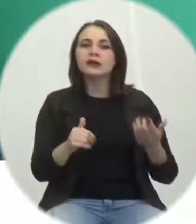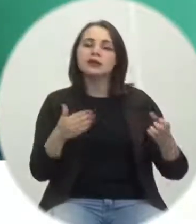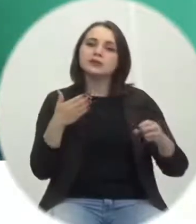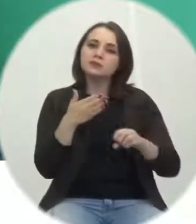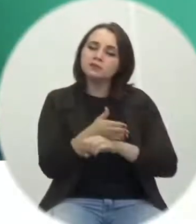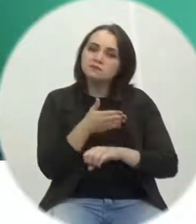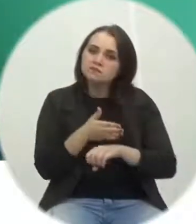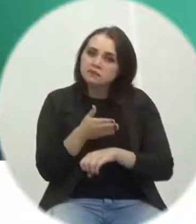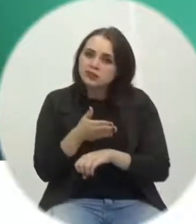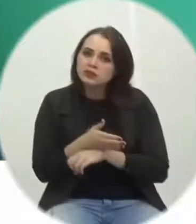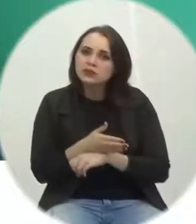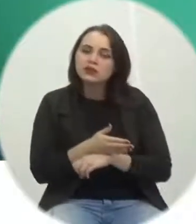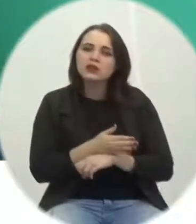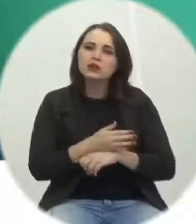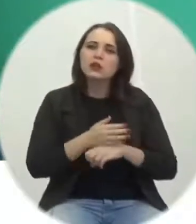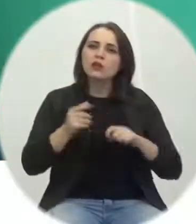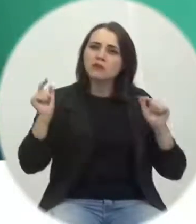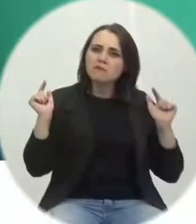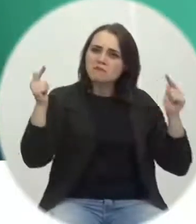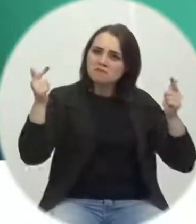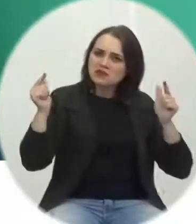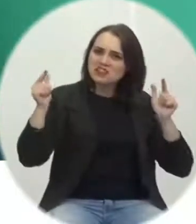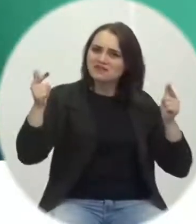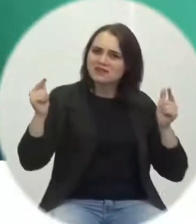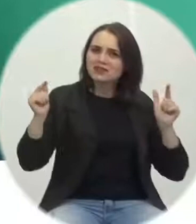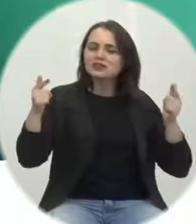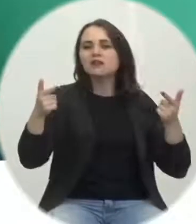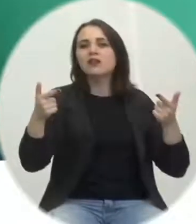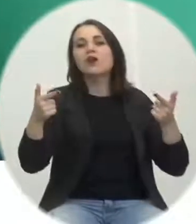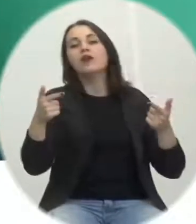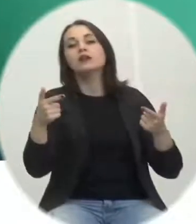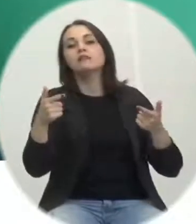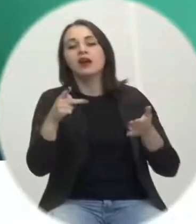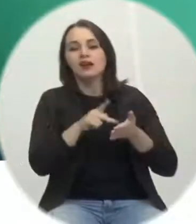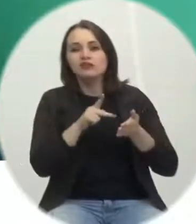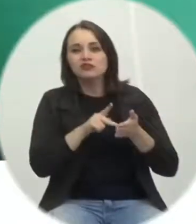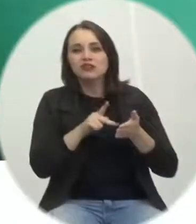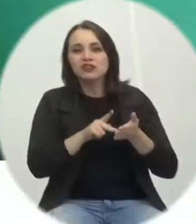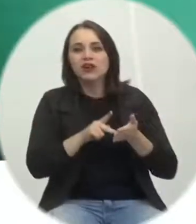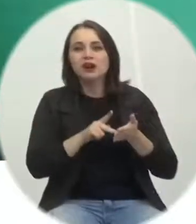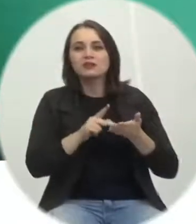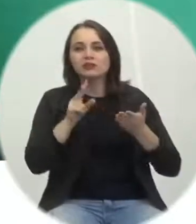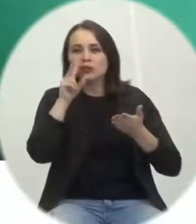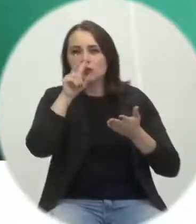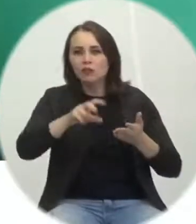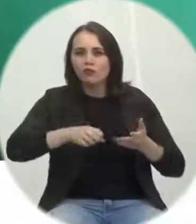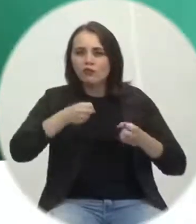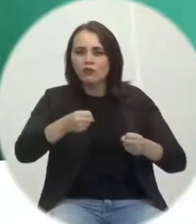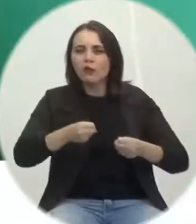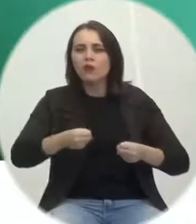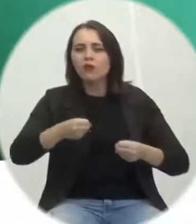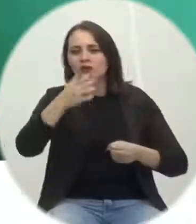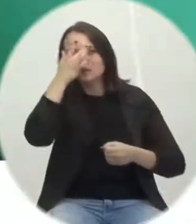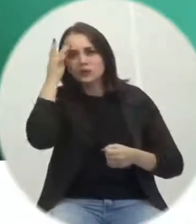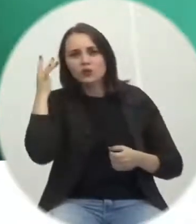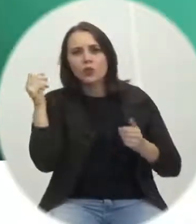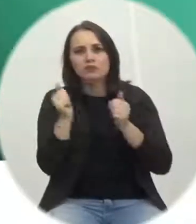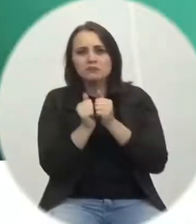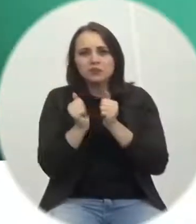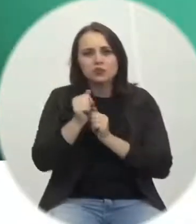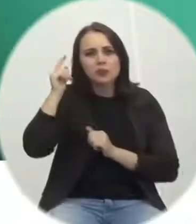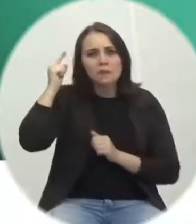em manifestações, de fato, com ativistas, com intelectuais, com